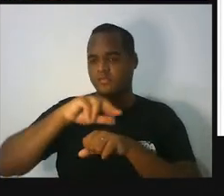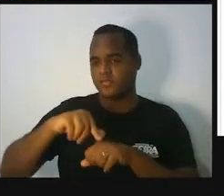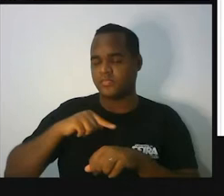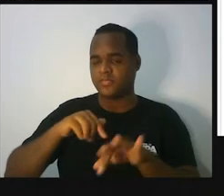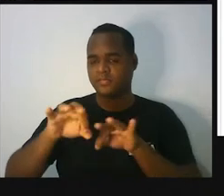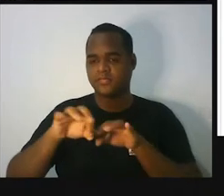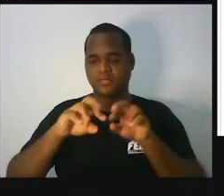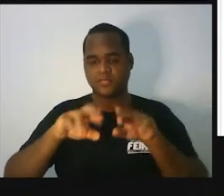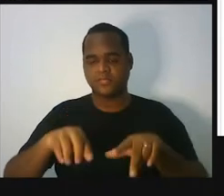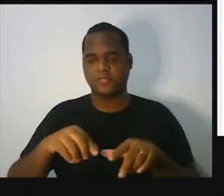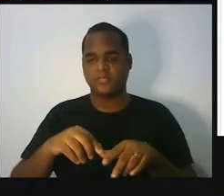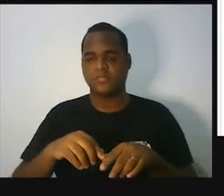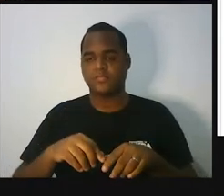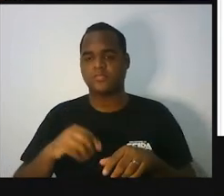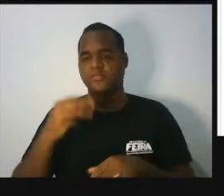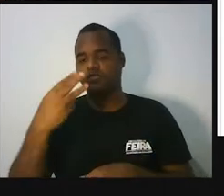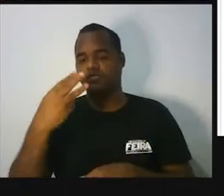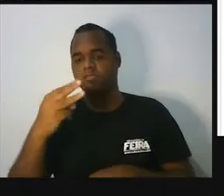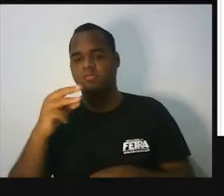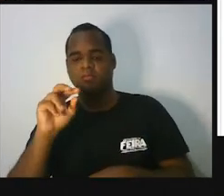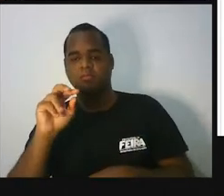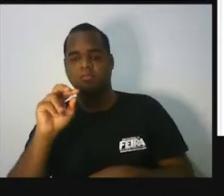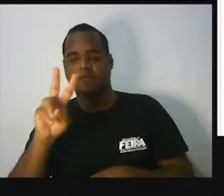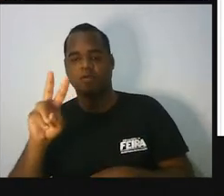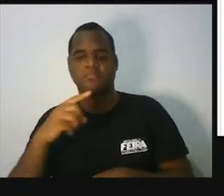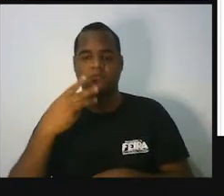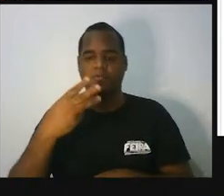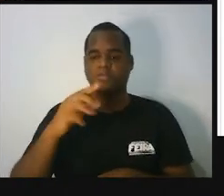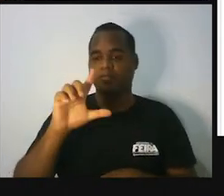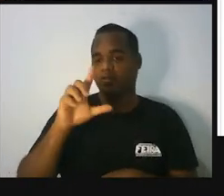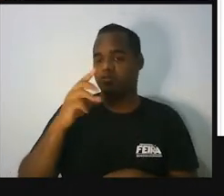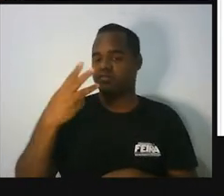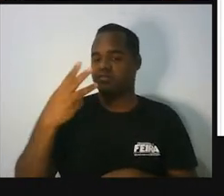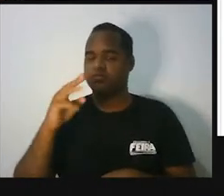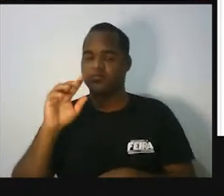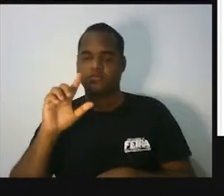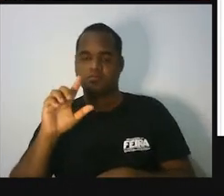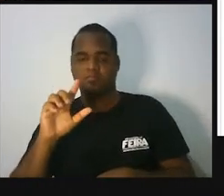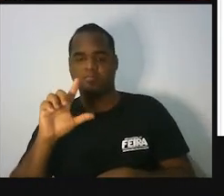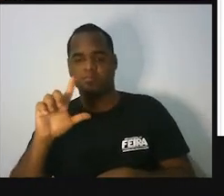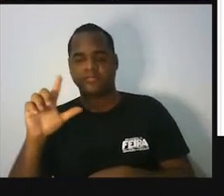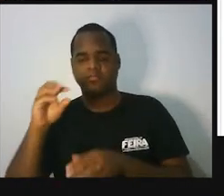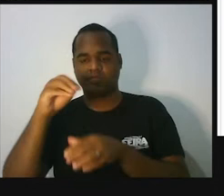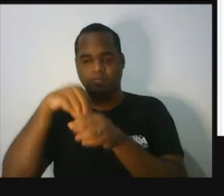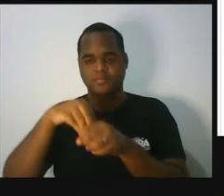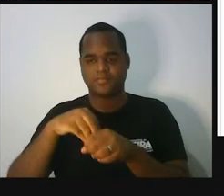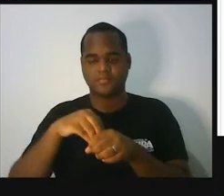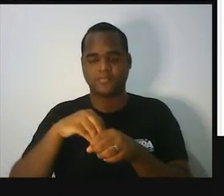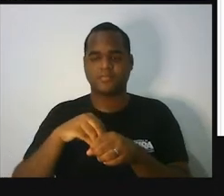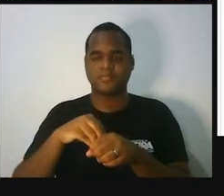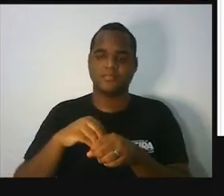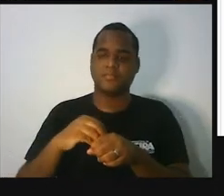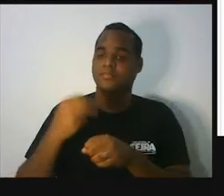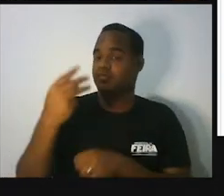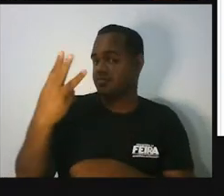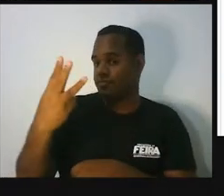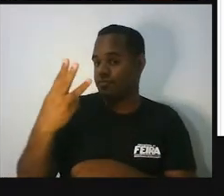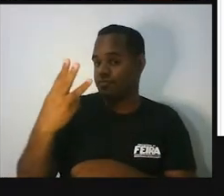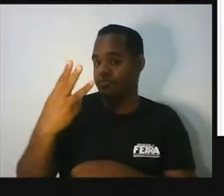três vértices, três lados e três ângulos internos. E a palavra triângulo, tri,